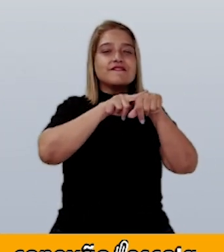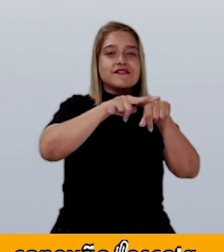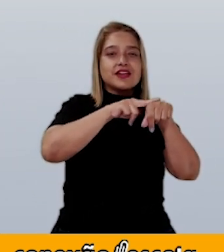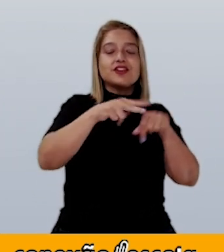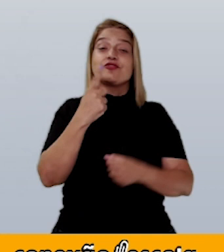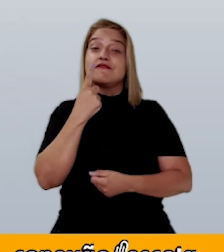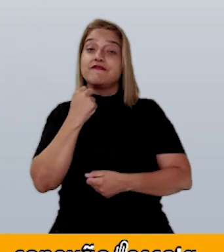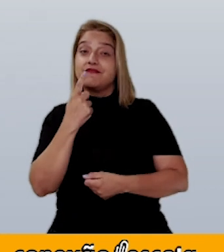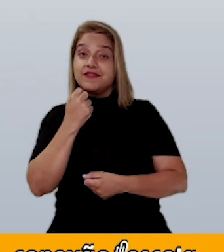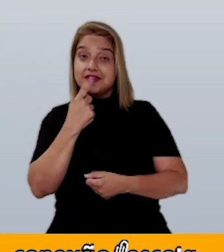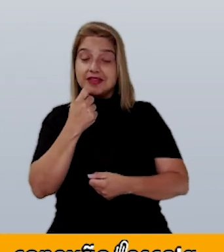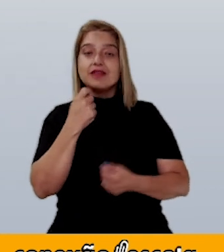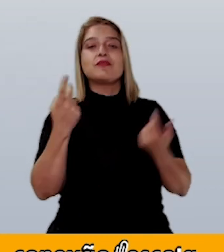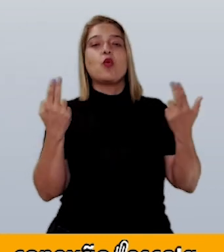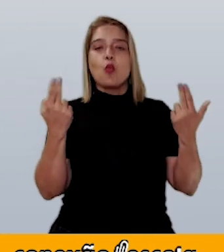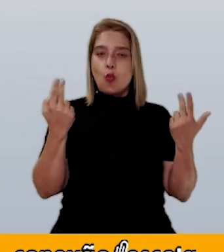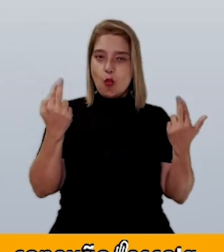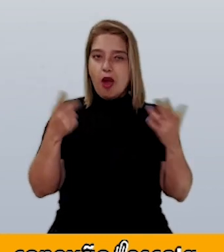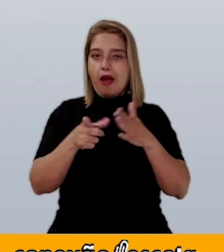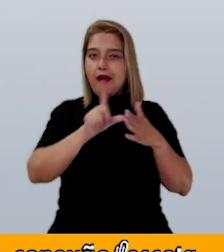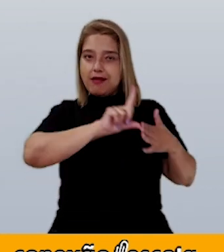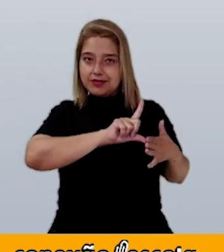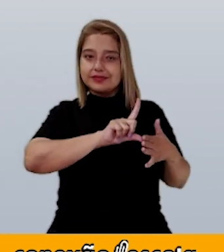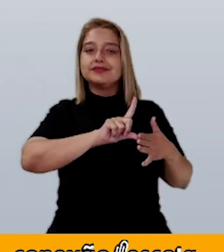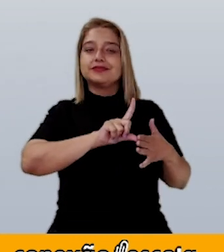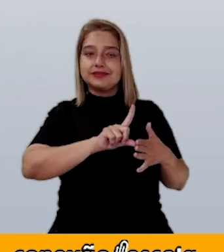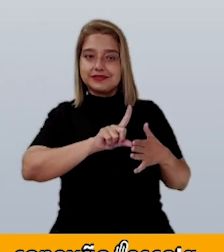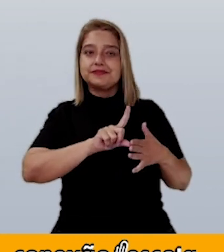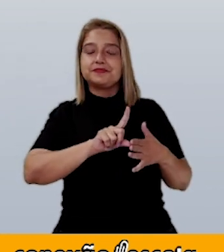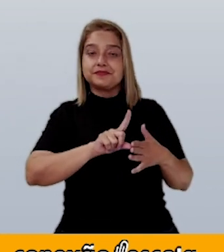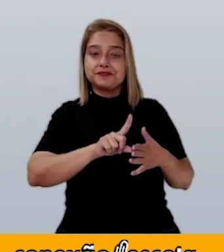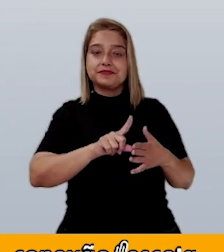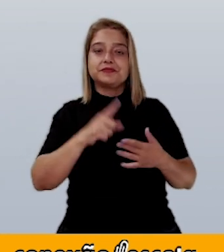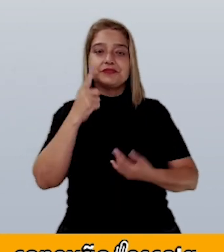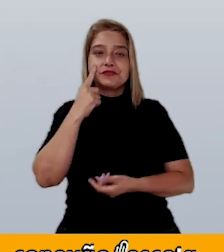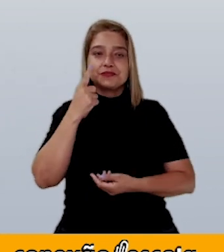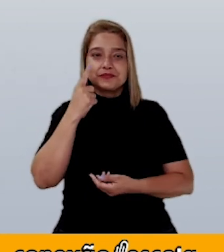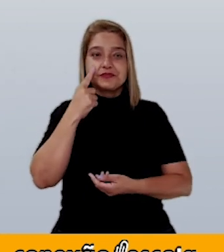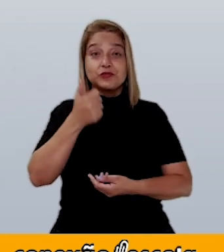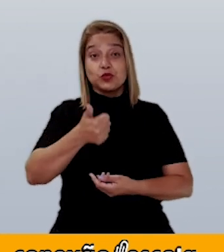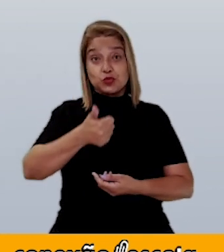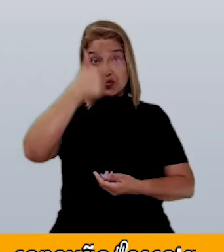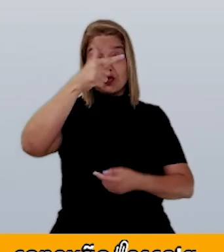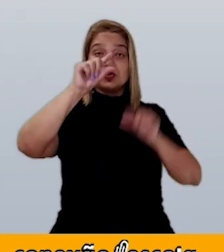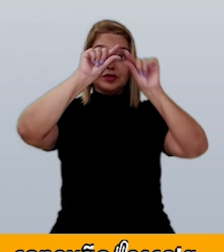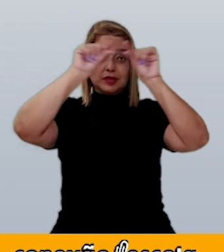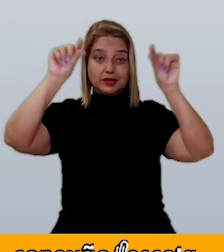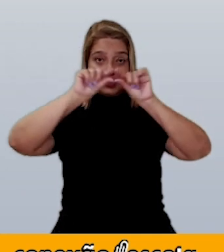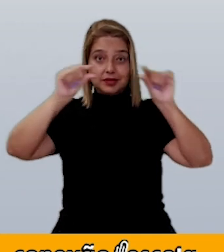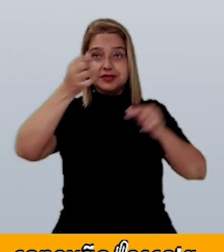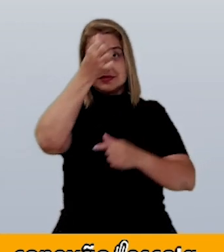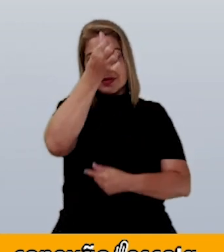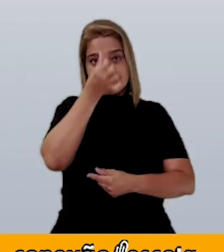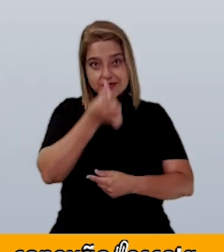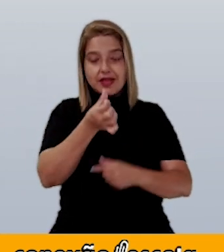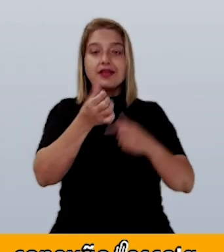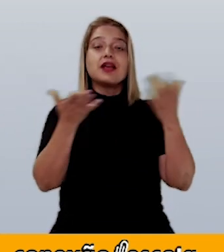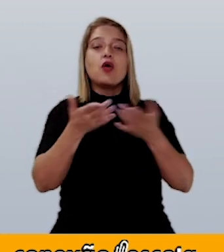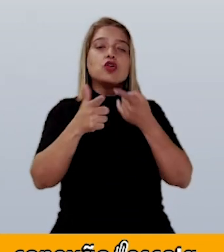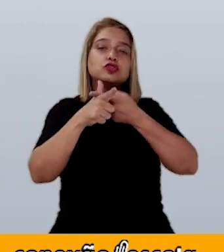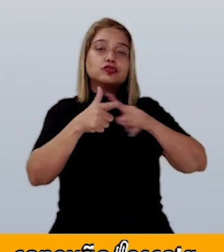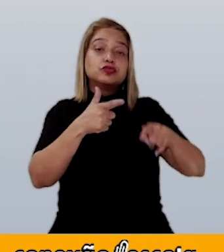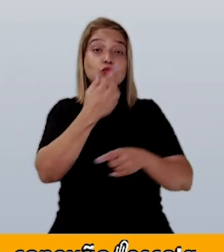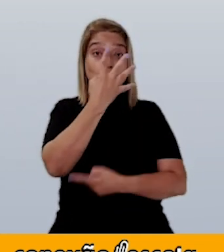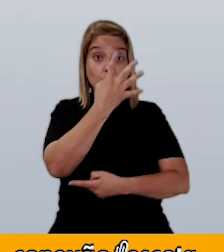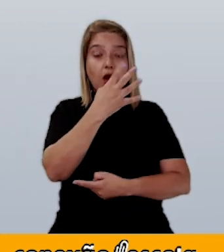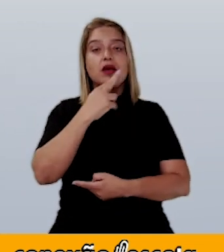vai ser da mesma forma, mais doze quadrinhos dividido por quatro, que vai me